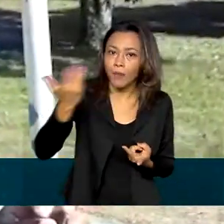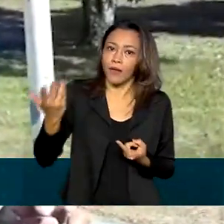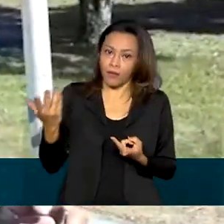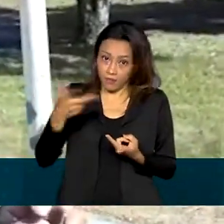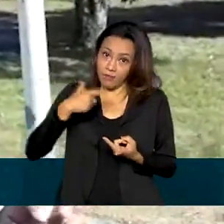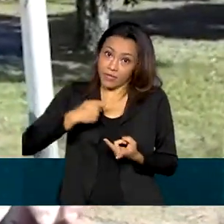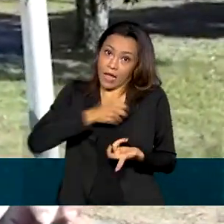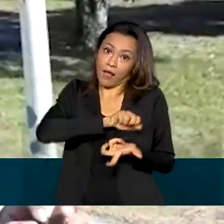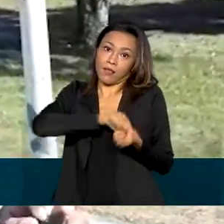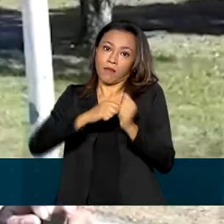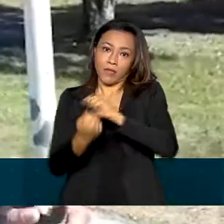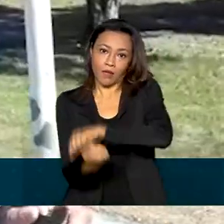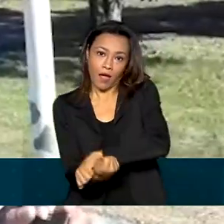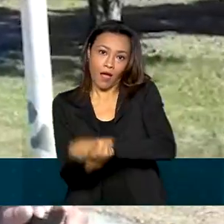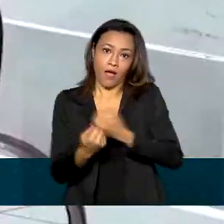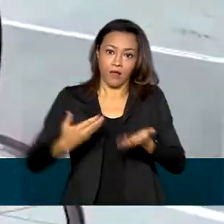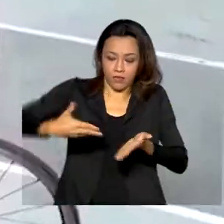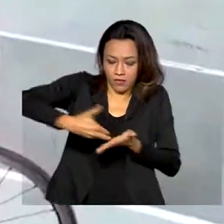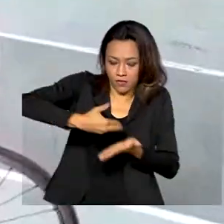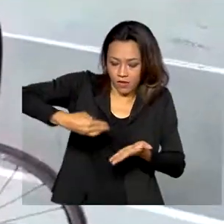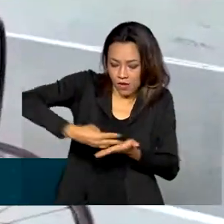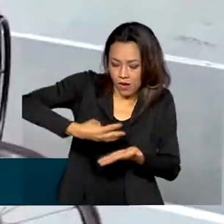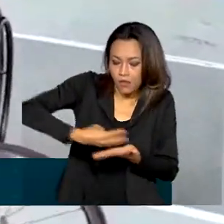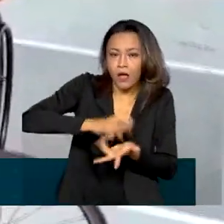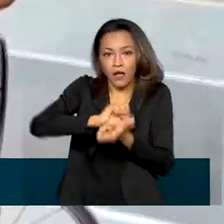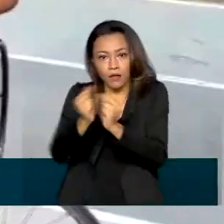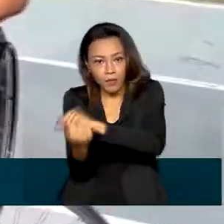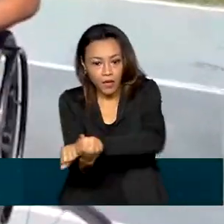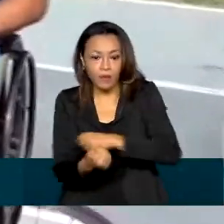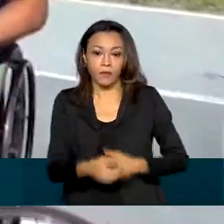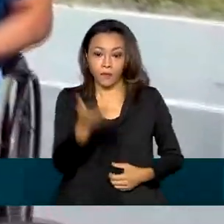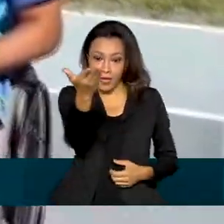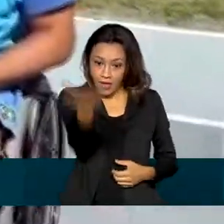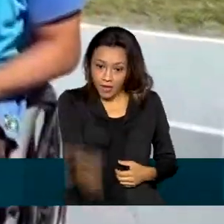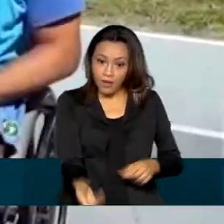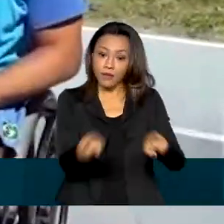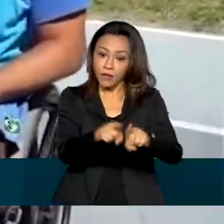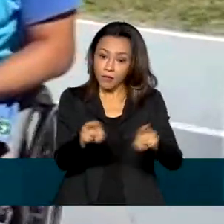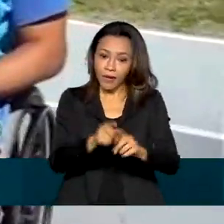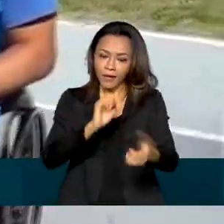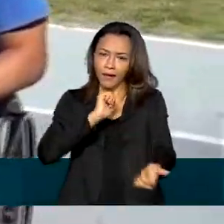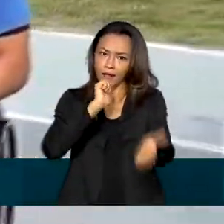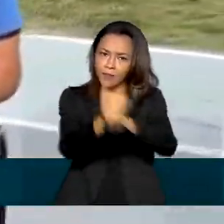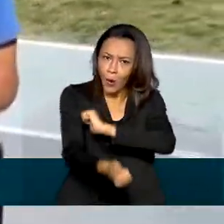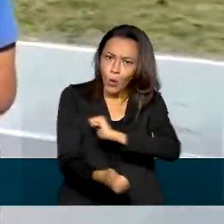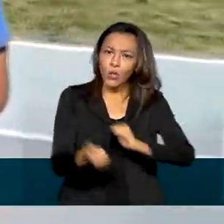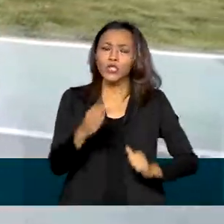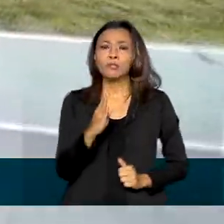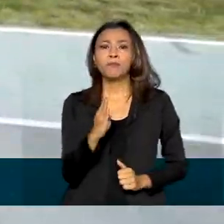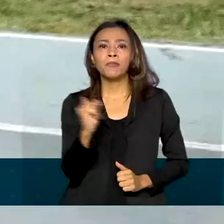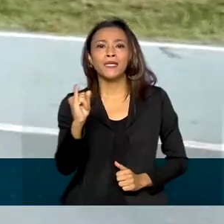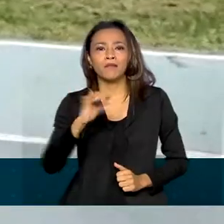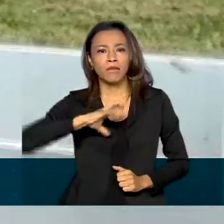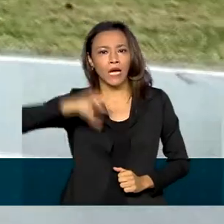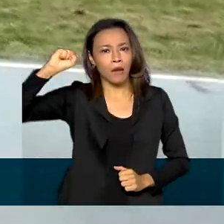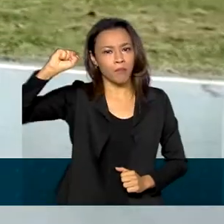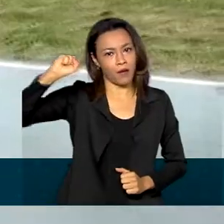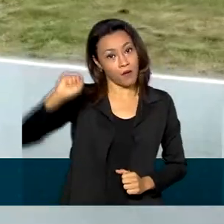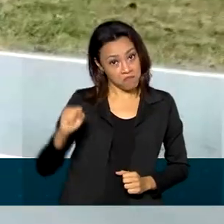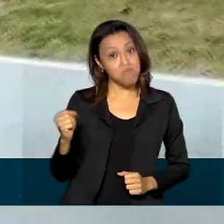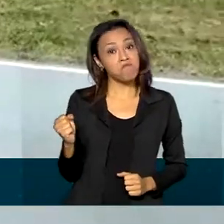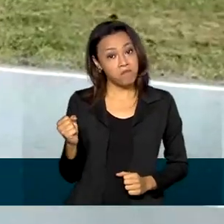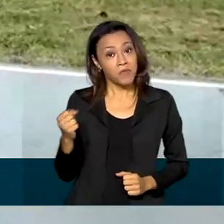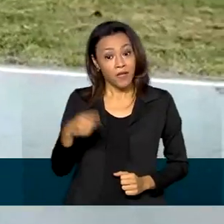adaptados, talheres adaptados. Para o Juliano, atleta da cadeira de velocidade bicampeão brasileiro, o mundo